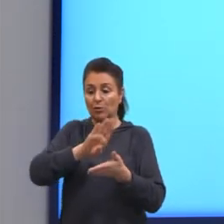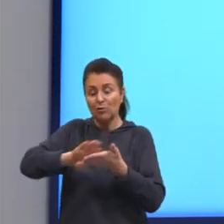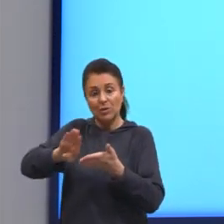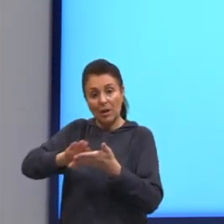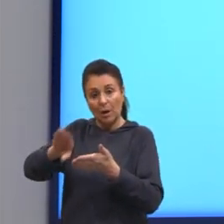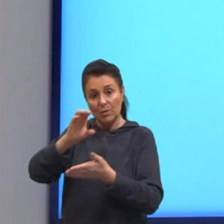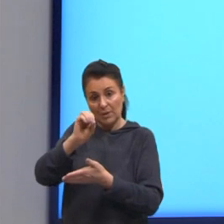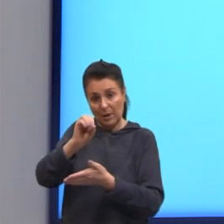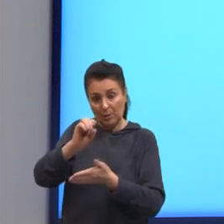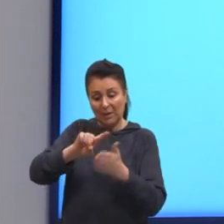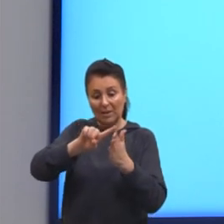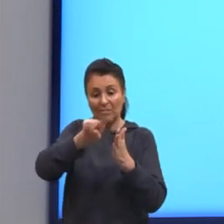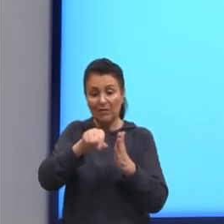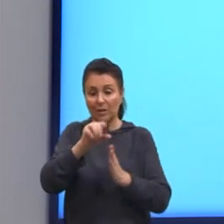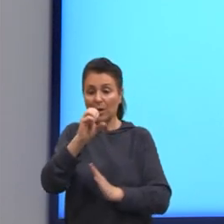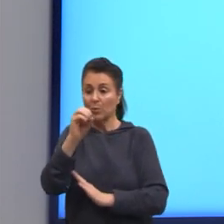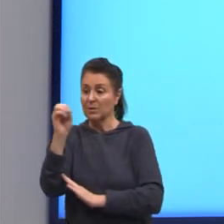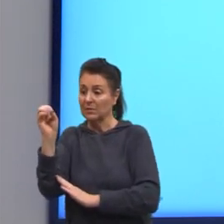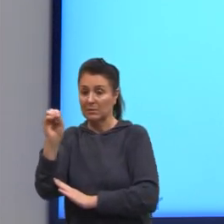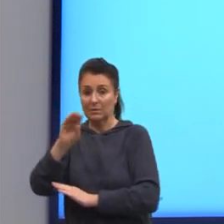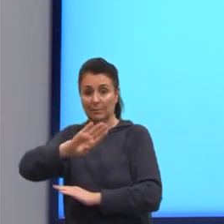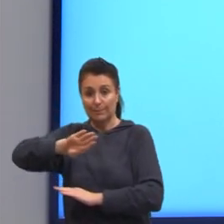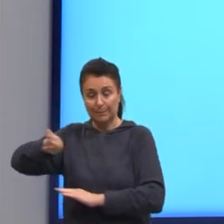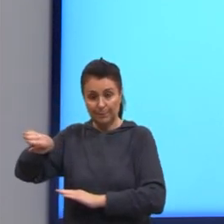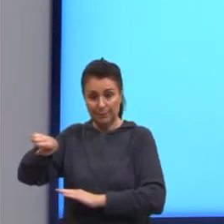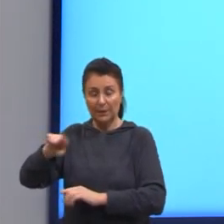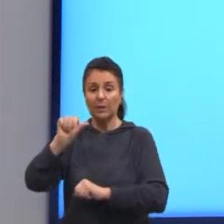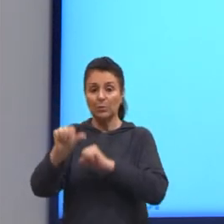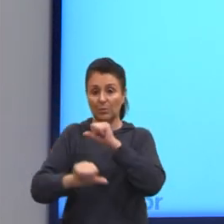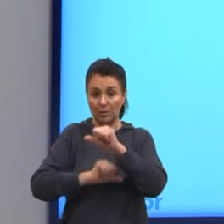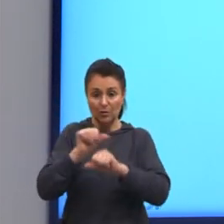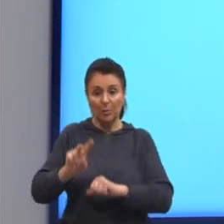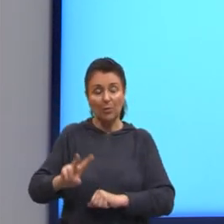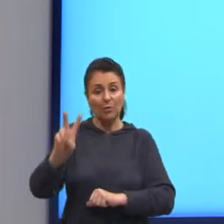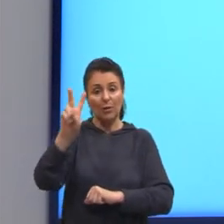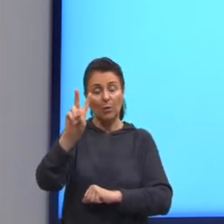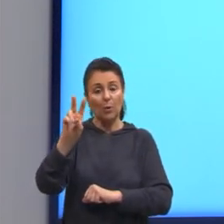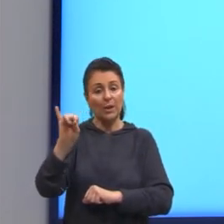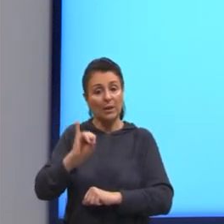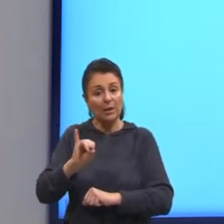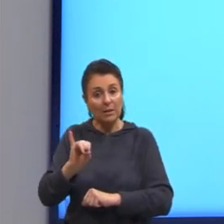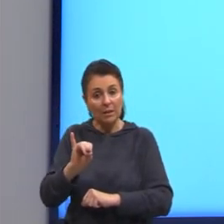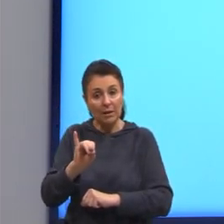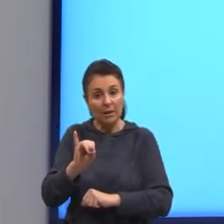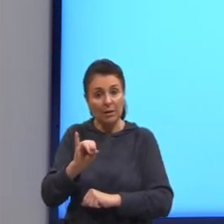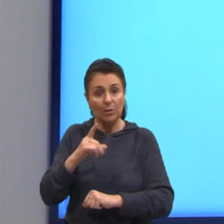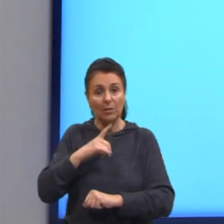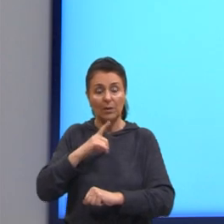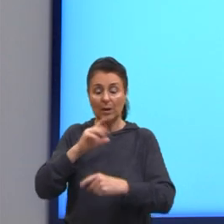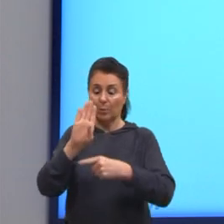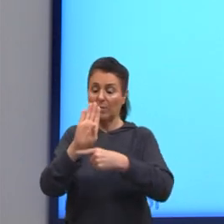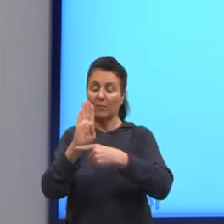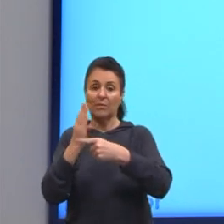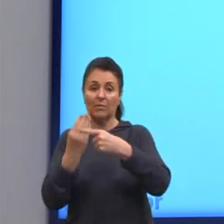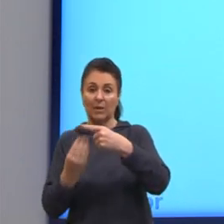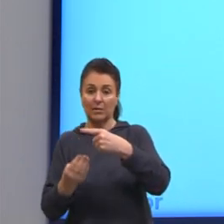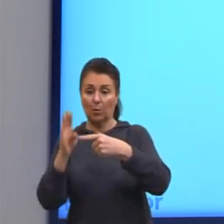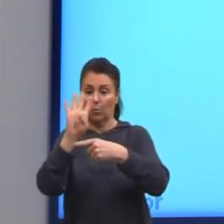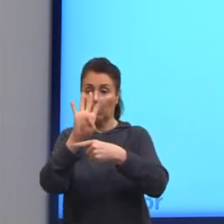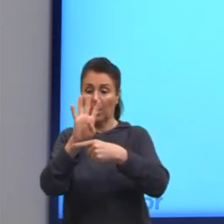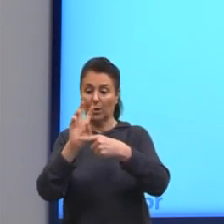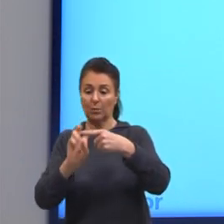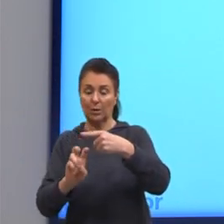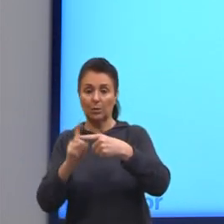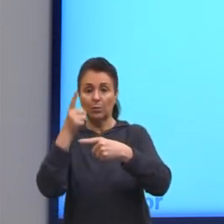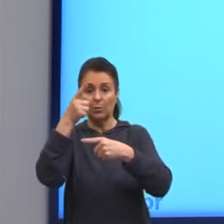da vírgula e transformar ele em um valor inteiro. Ou trabalhar com ele assim. Sempre que nós temos uma fração multiplicando